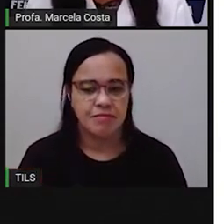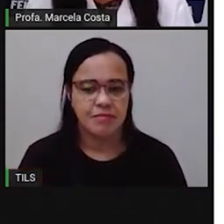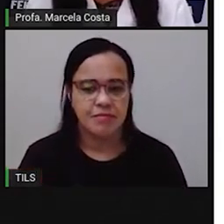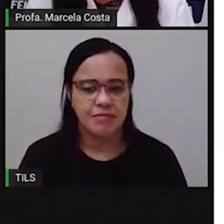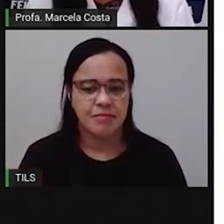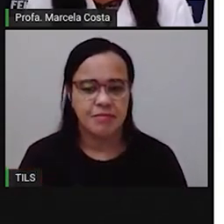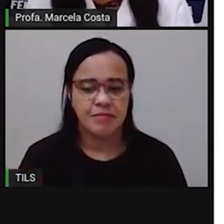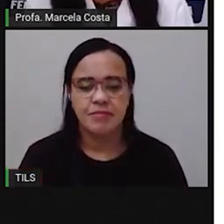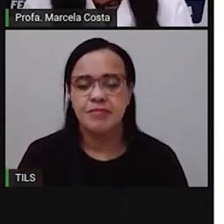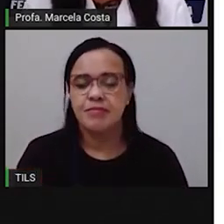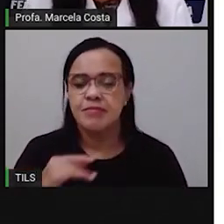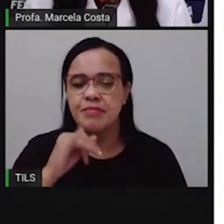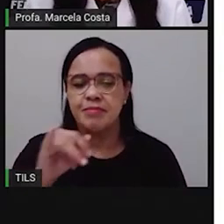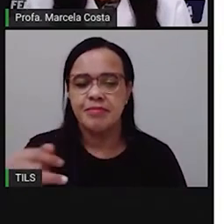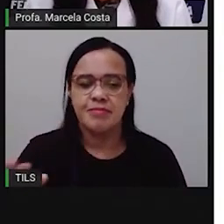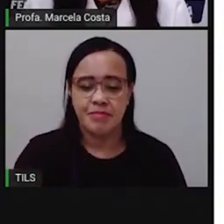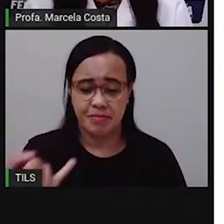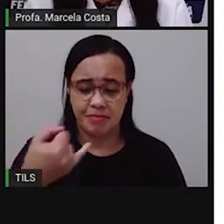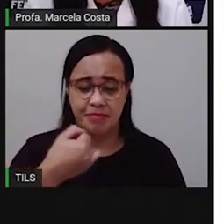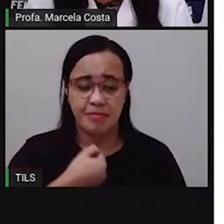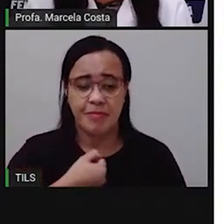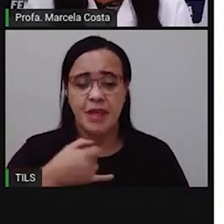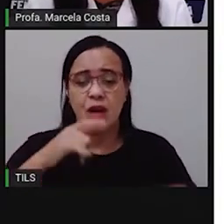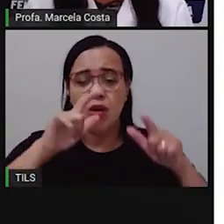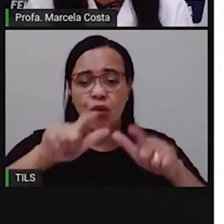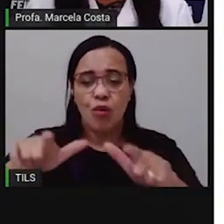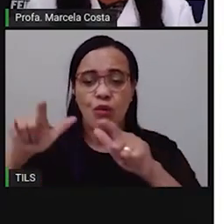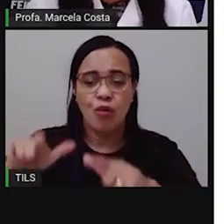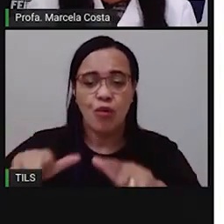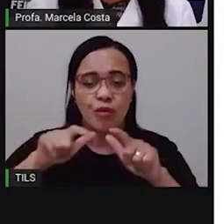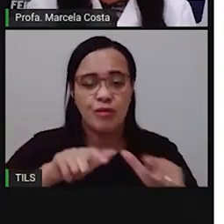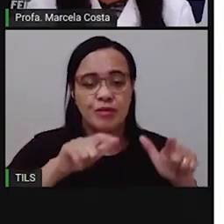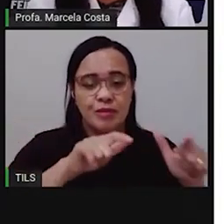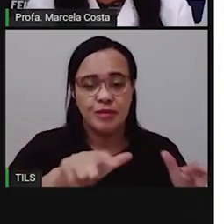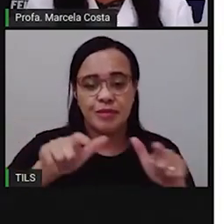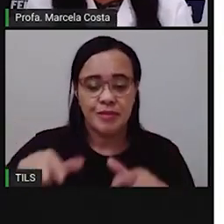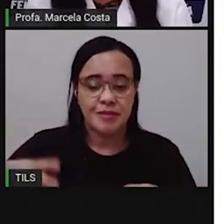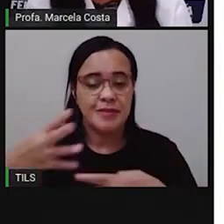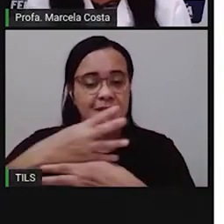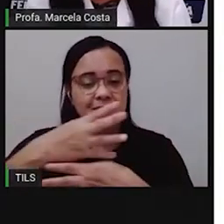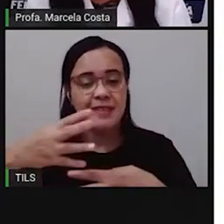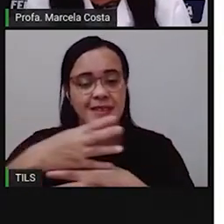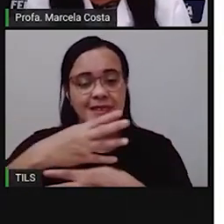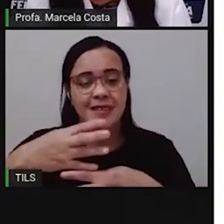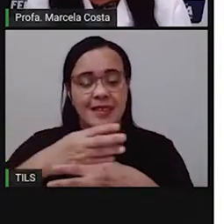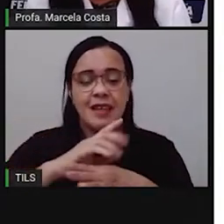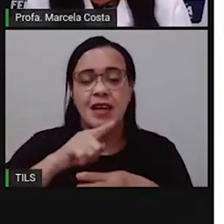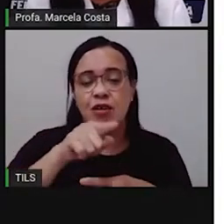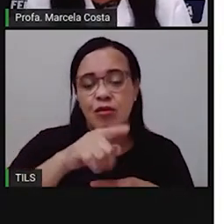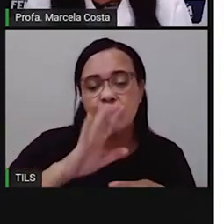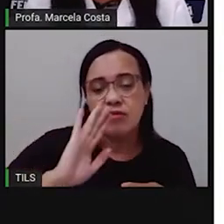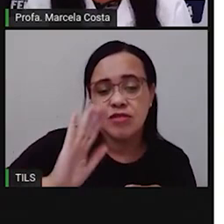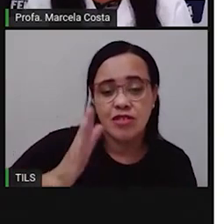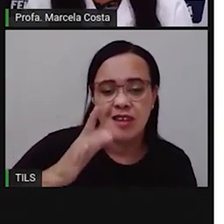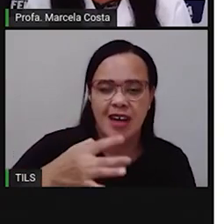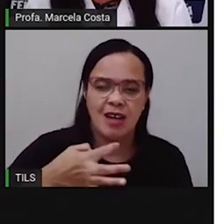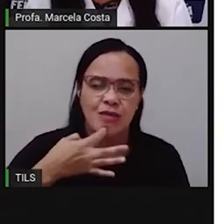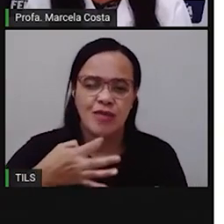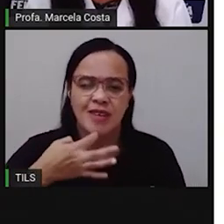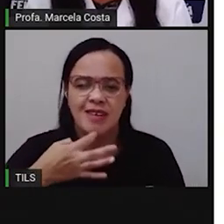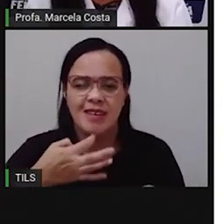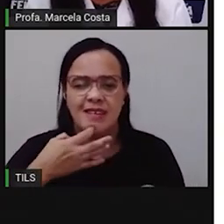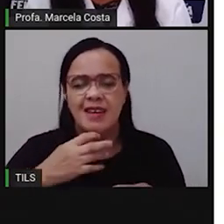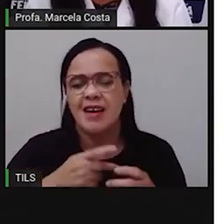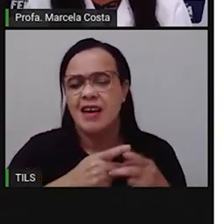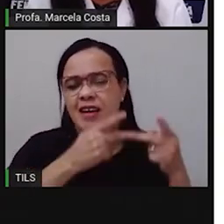Diz pra mim quais os bairros, quais os lugares da nossa cidade que você já conhece, que você já